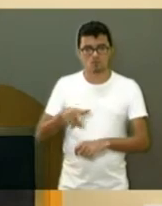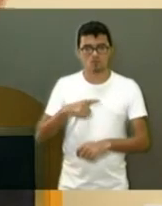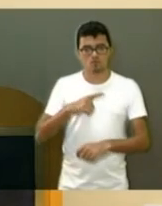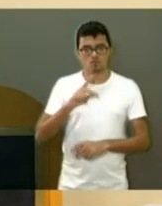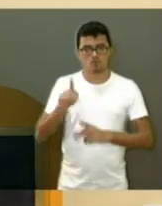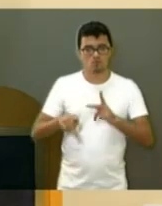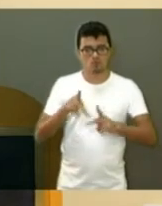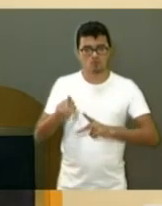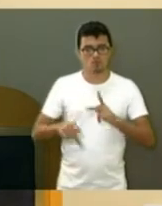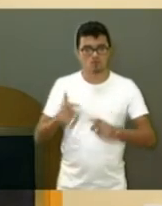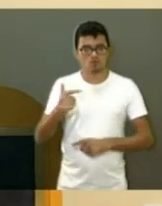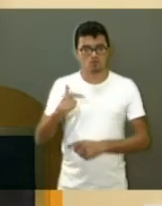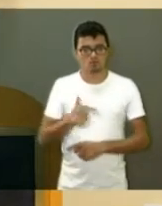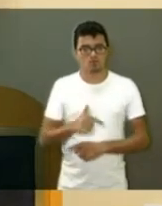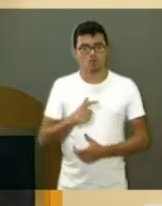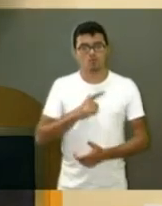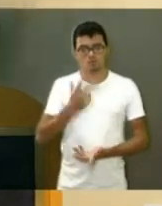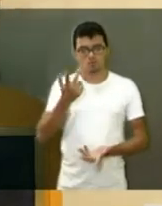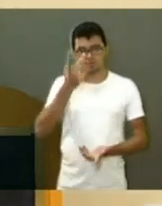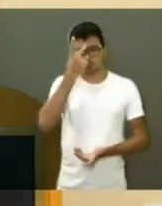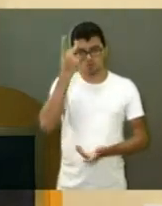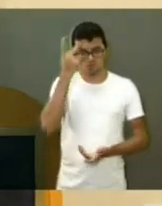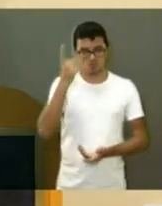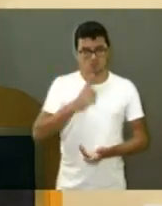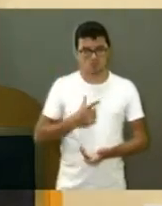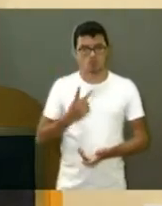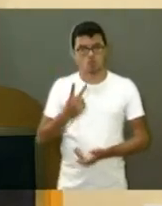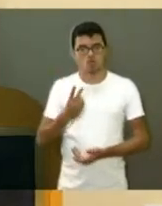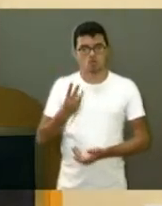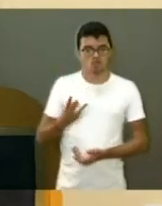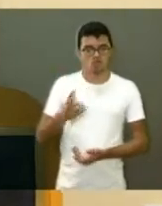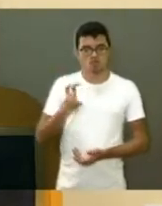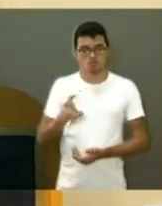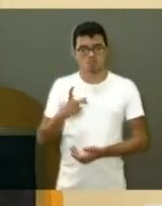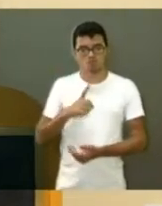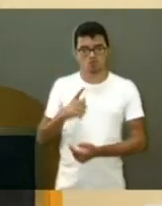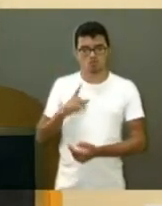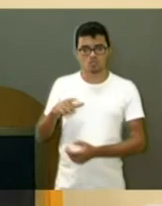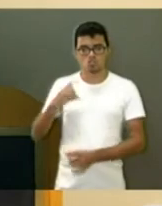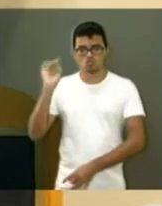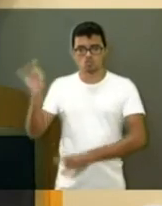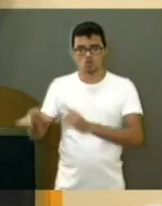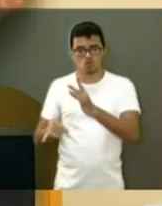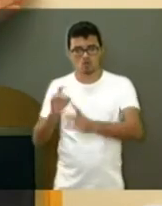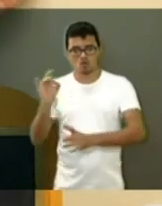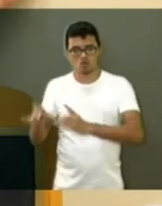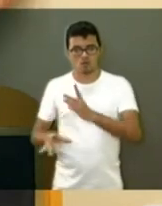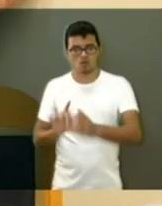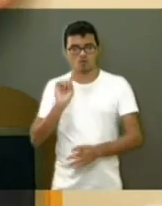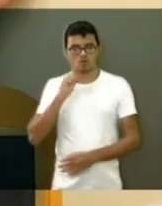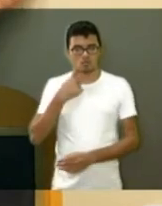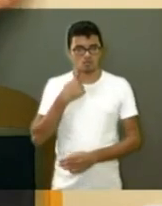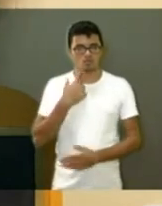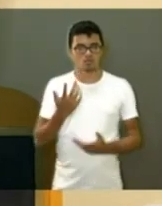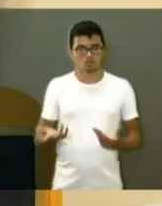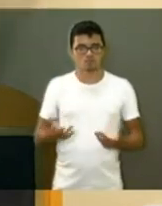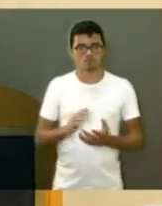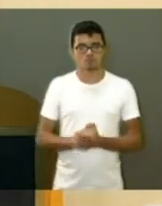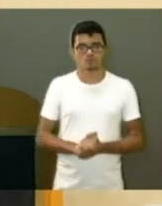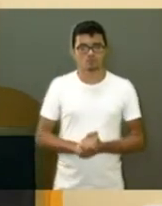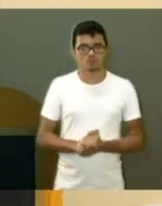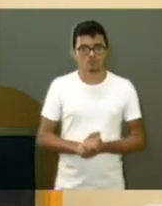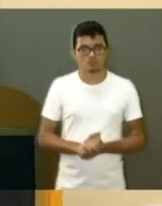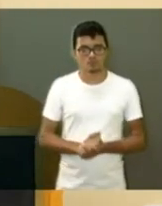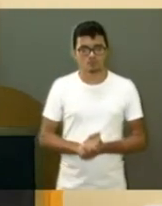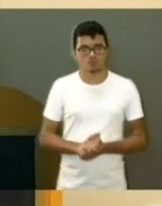E muita gente sai de dois, três, cinco quarteirões e vão jogar o lixo lá atrás, que dois quarteirões já